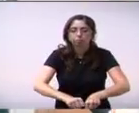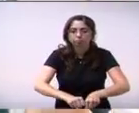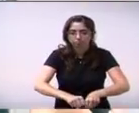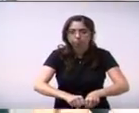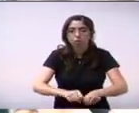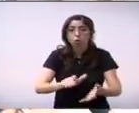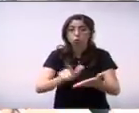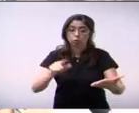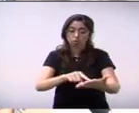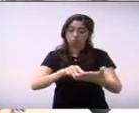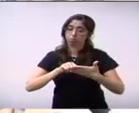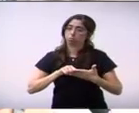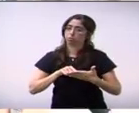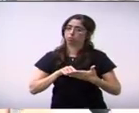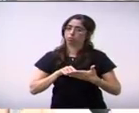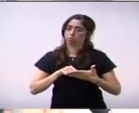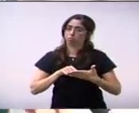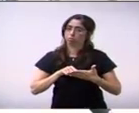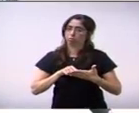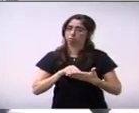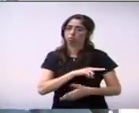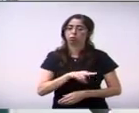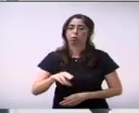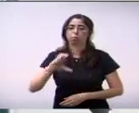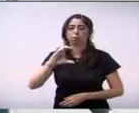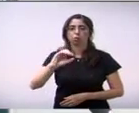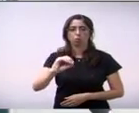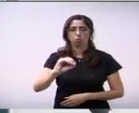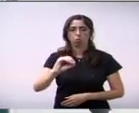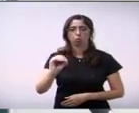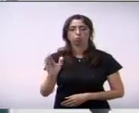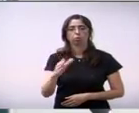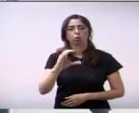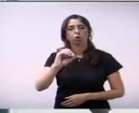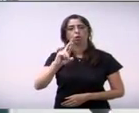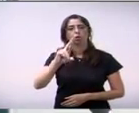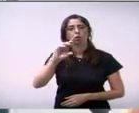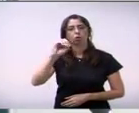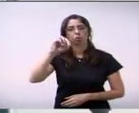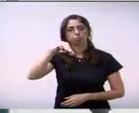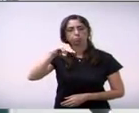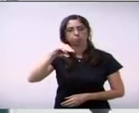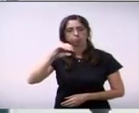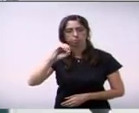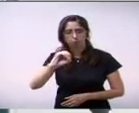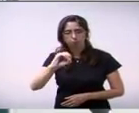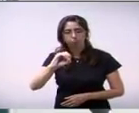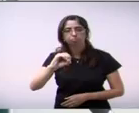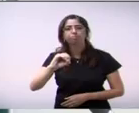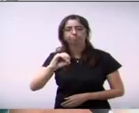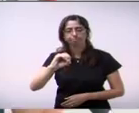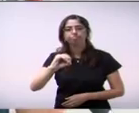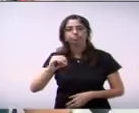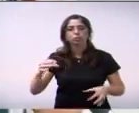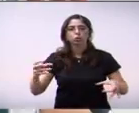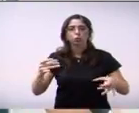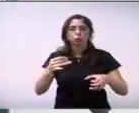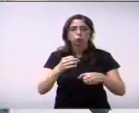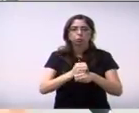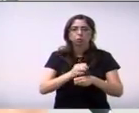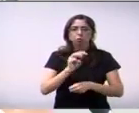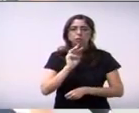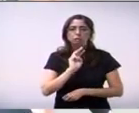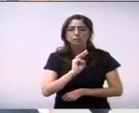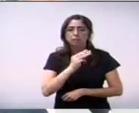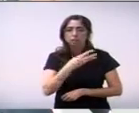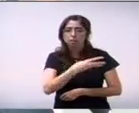o cromo nesses 33 milhões será que essas creches como